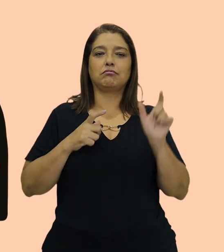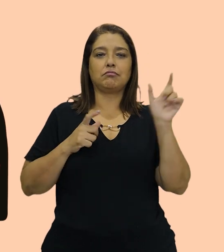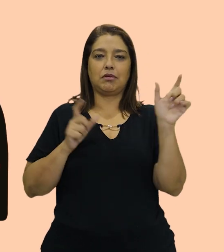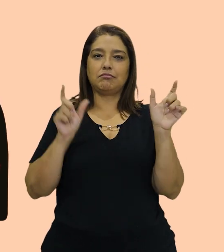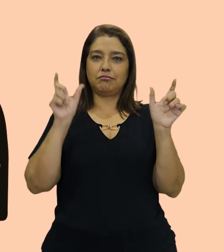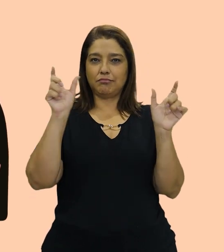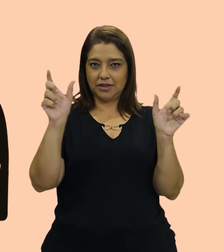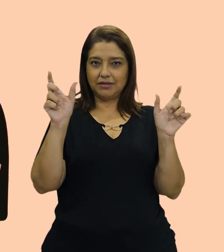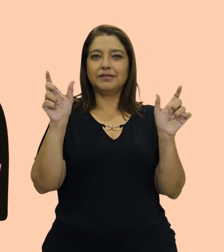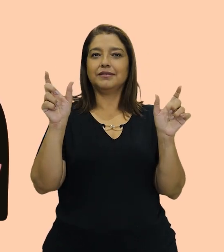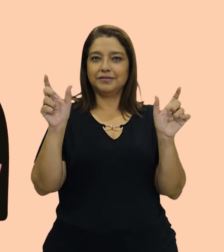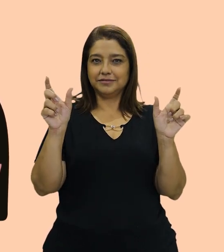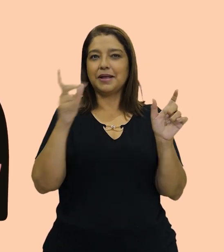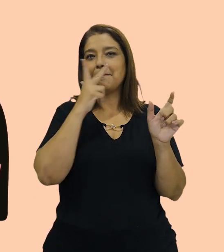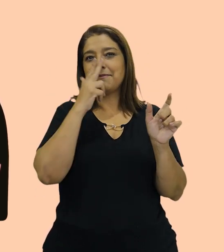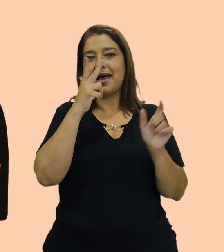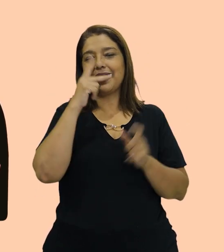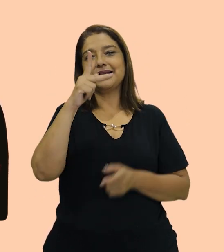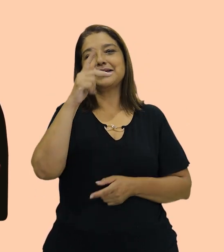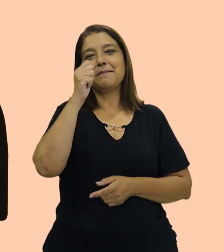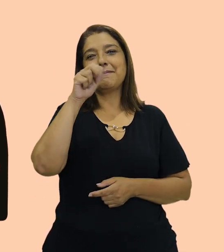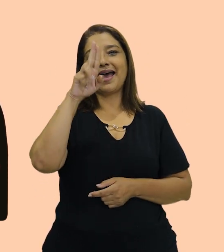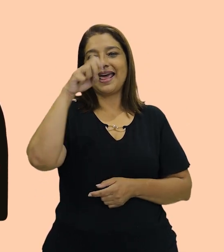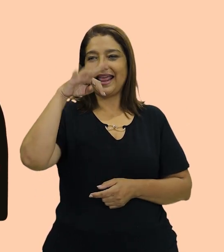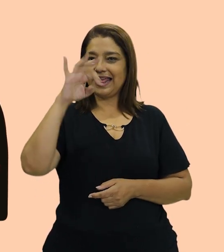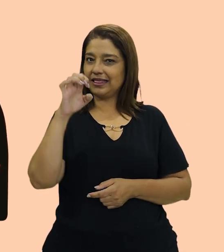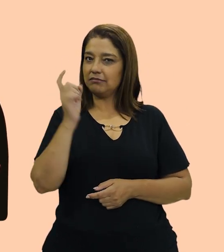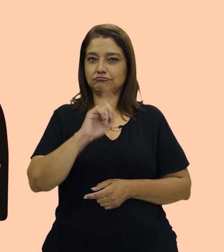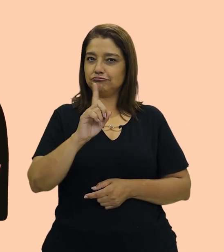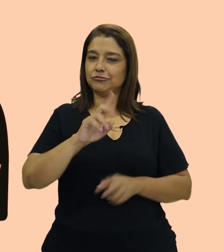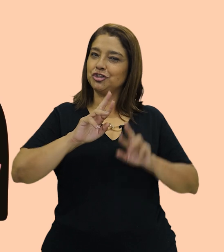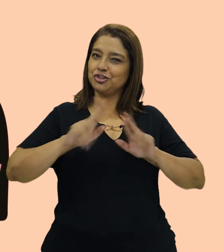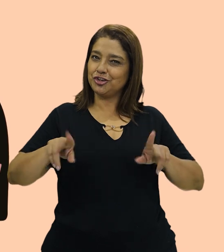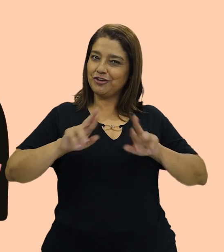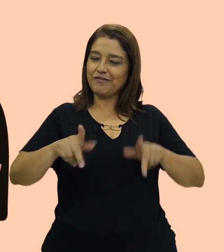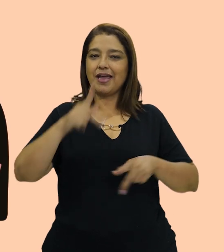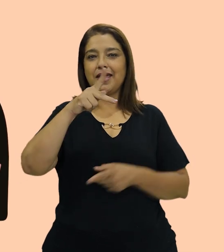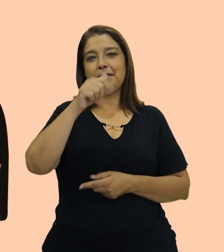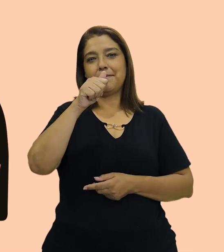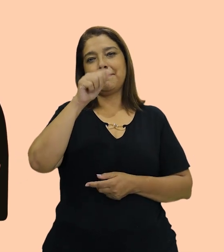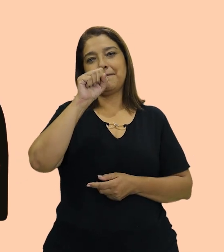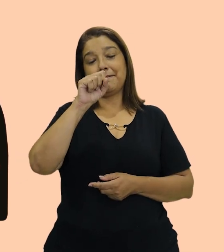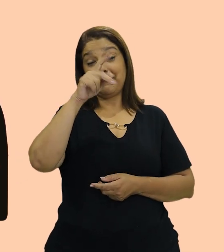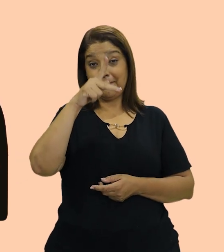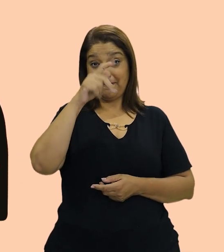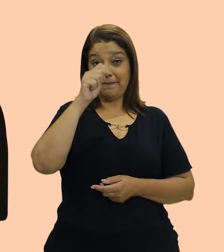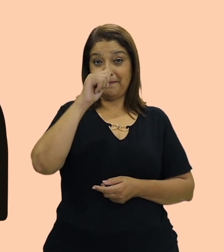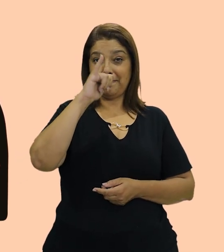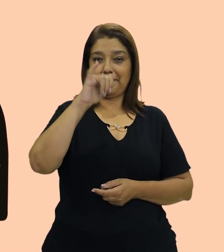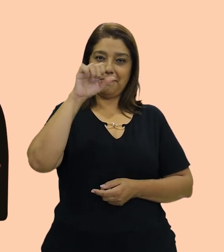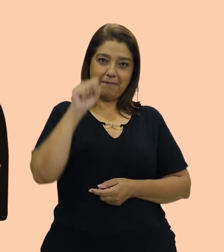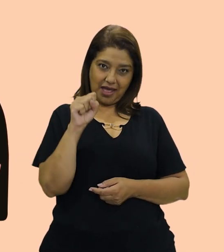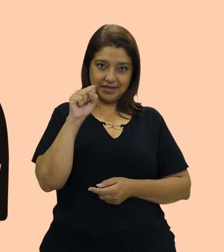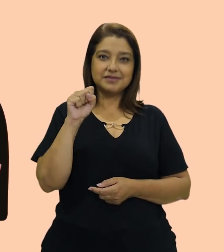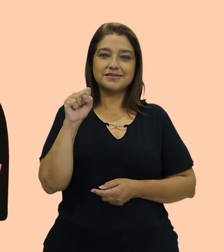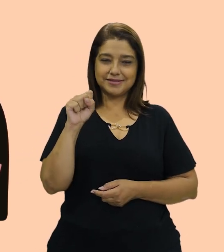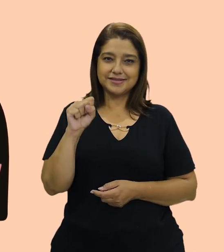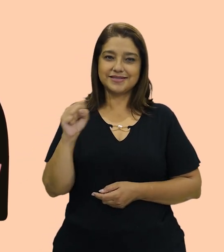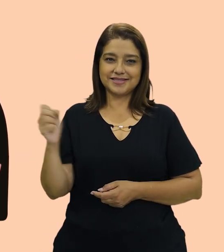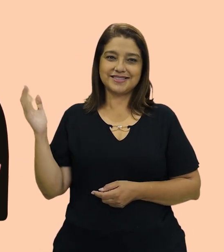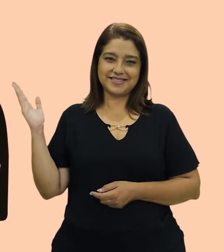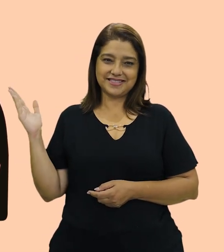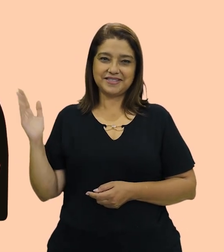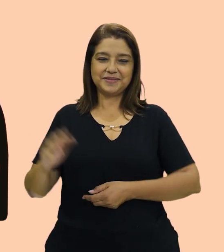falso cognato. Parece parentes. Não é? Mas, na verdade, é pais. Porque parentes, em inglês, é